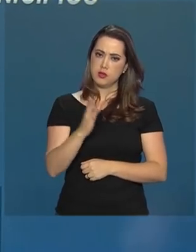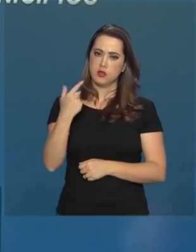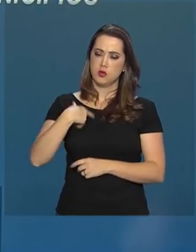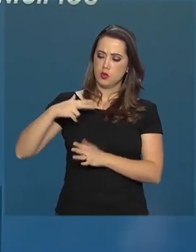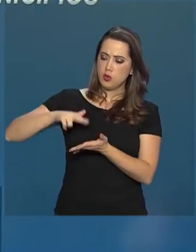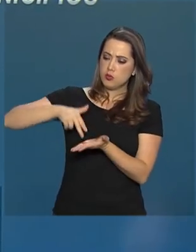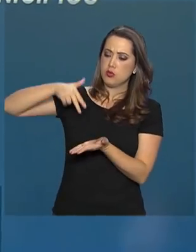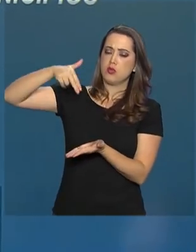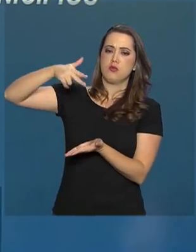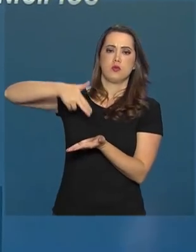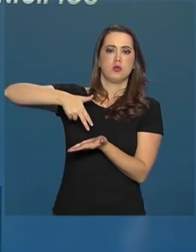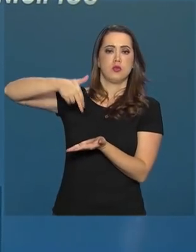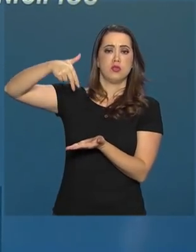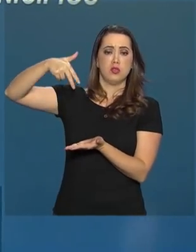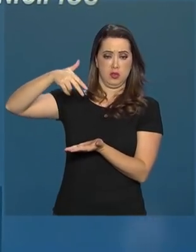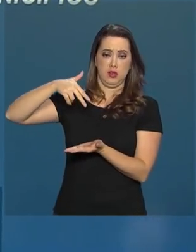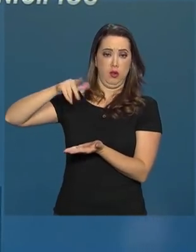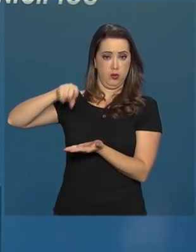astronauta Marcos Pontes,